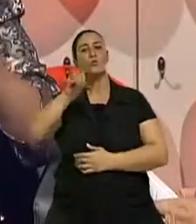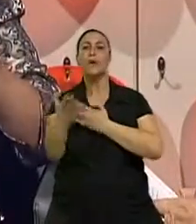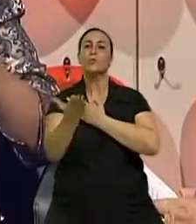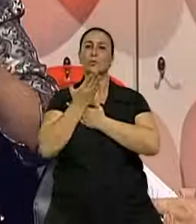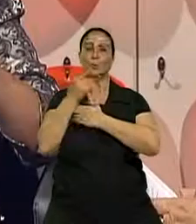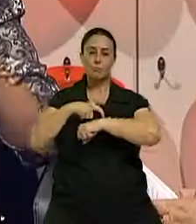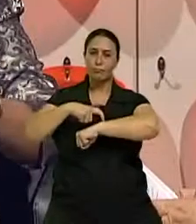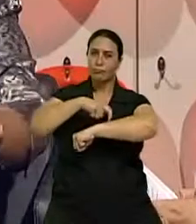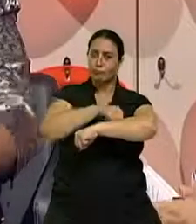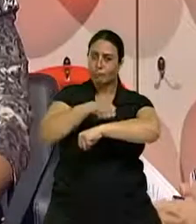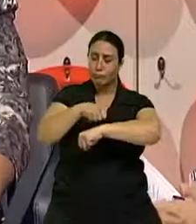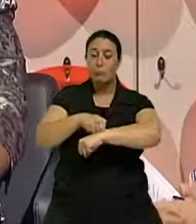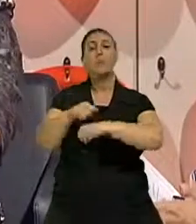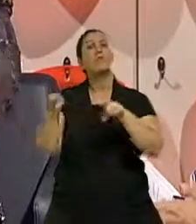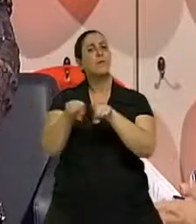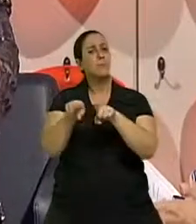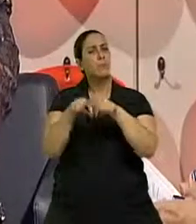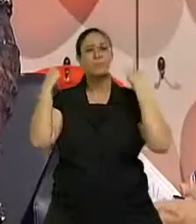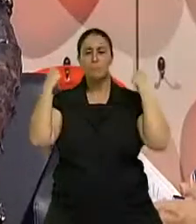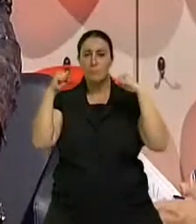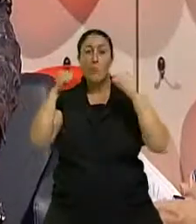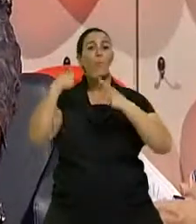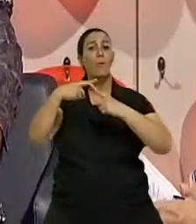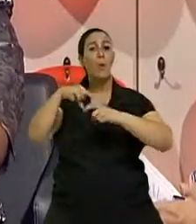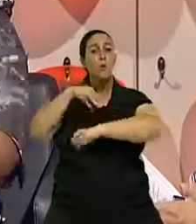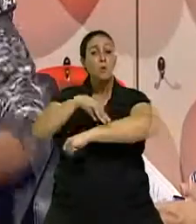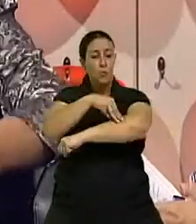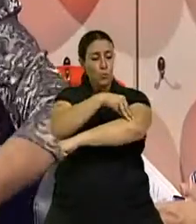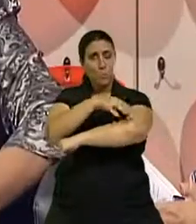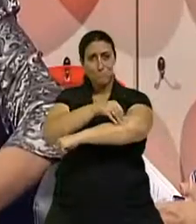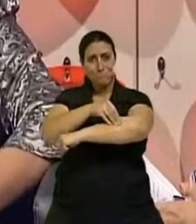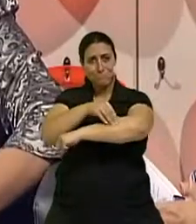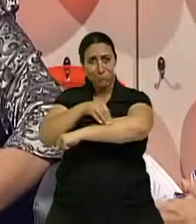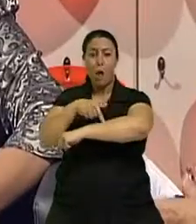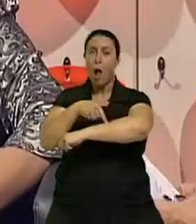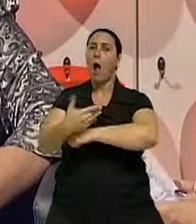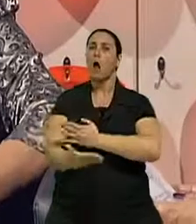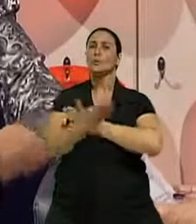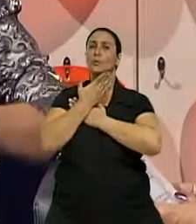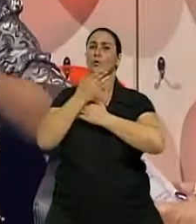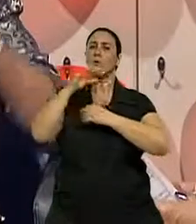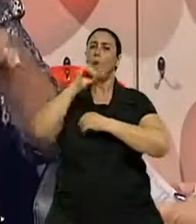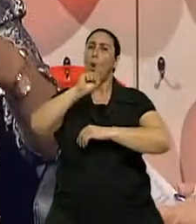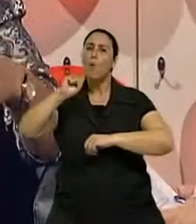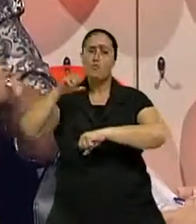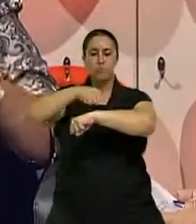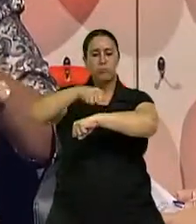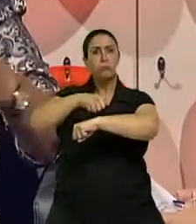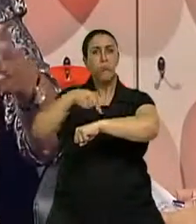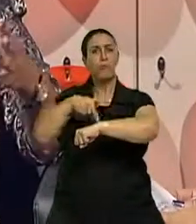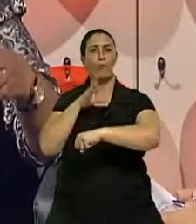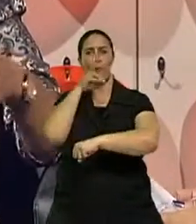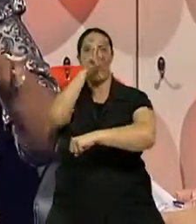exercício físico, porque a atração muscular é que estimula a formação óssea. Certo. E isso se faz